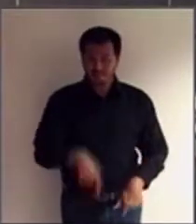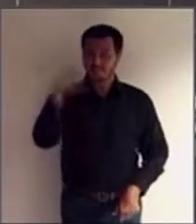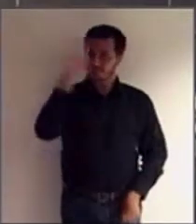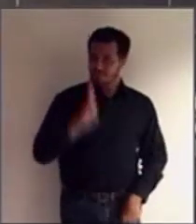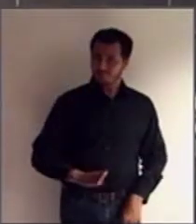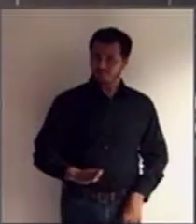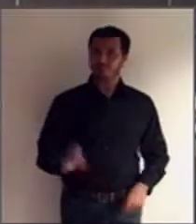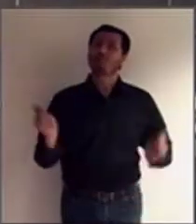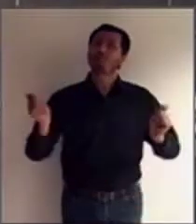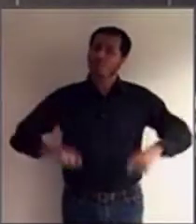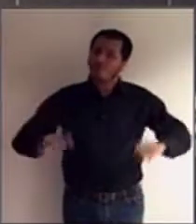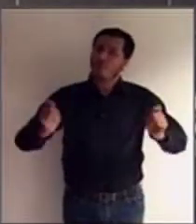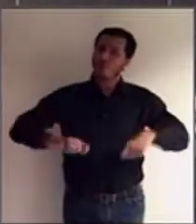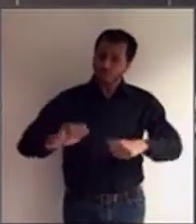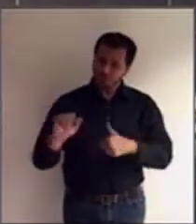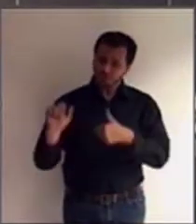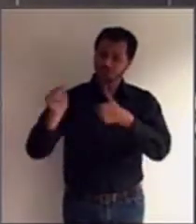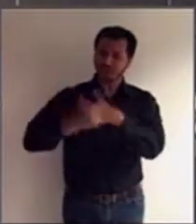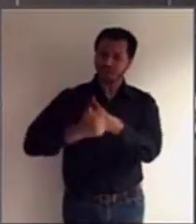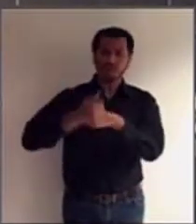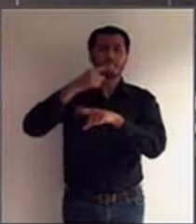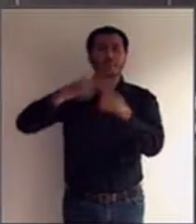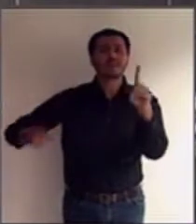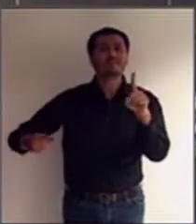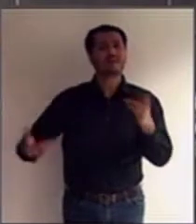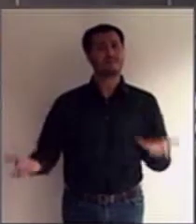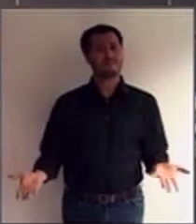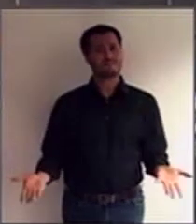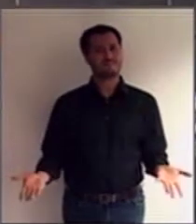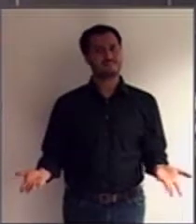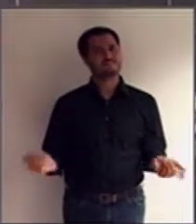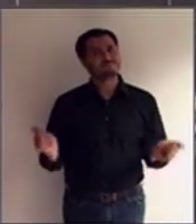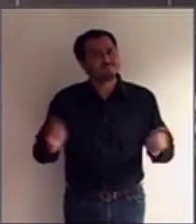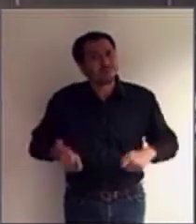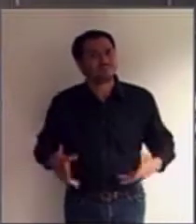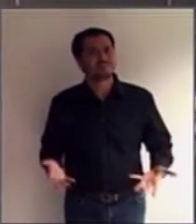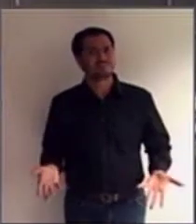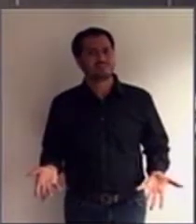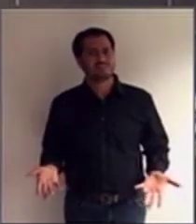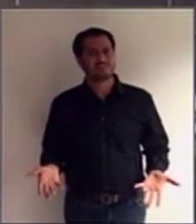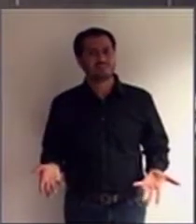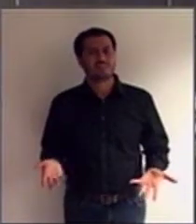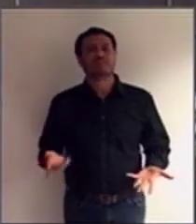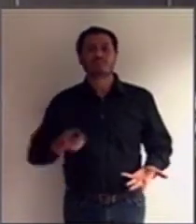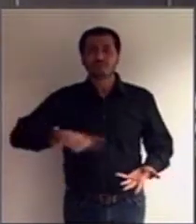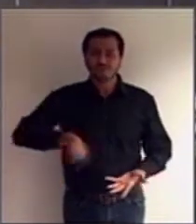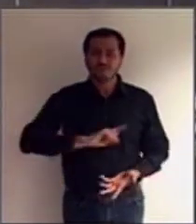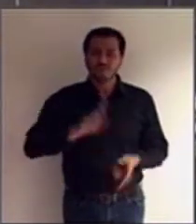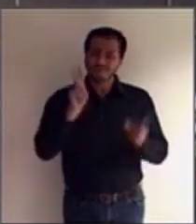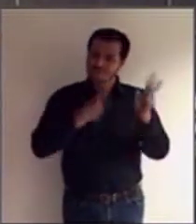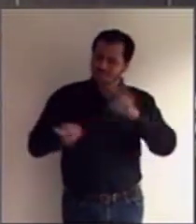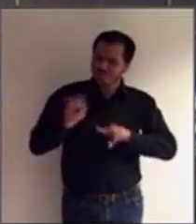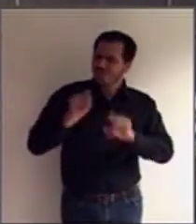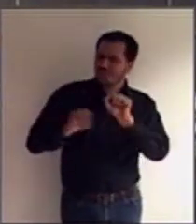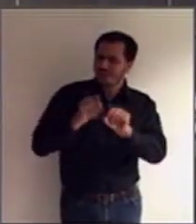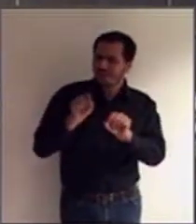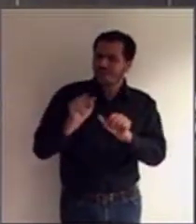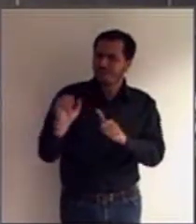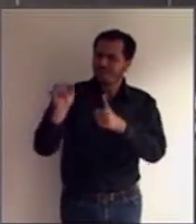parcial, nós vamos ver que essa interdição parcial ela se coaduna